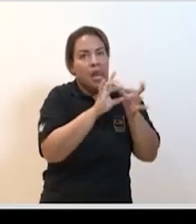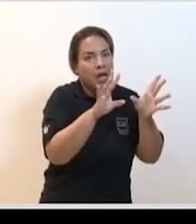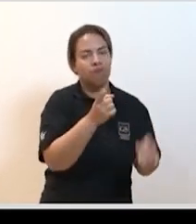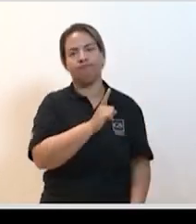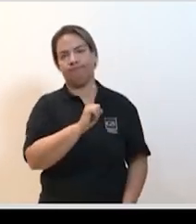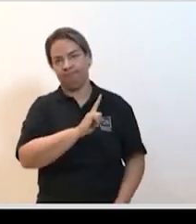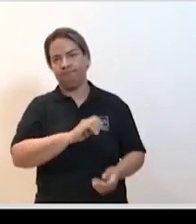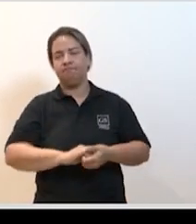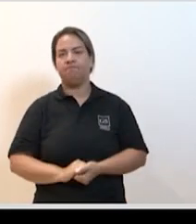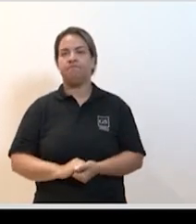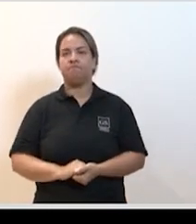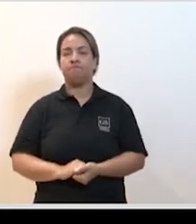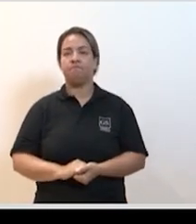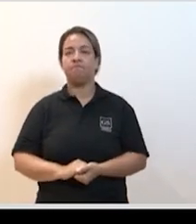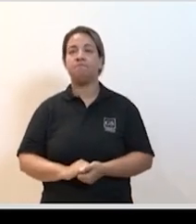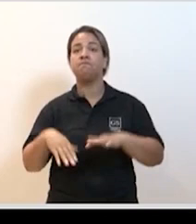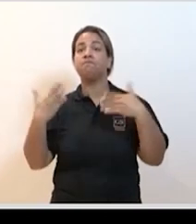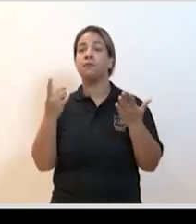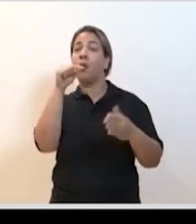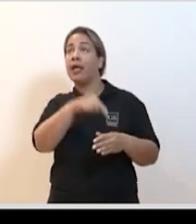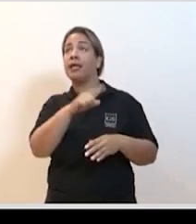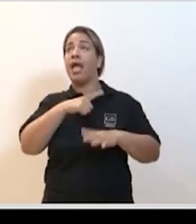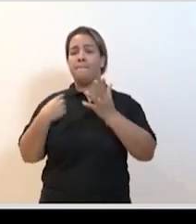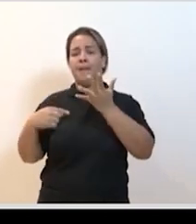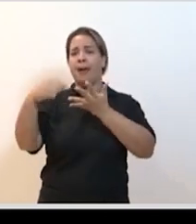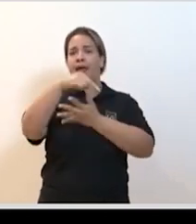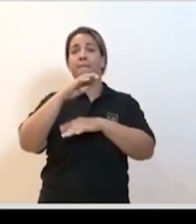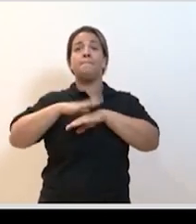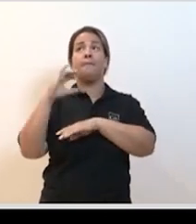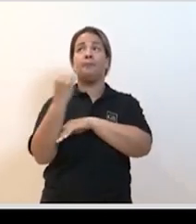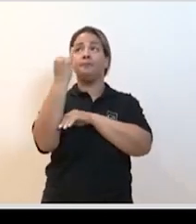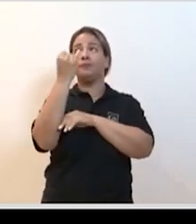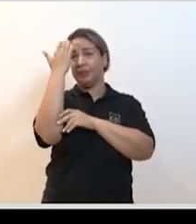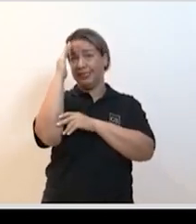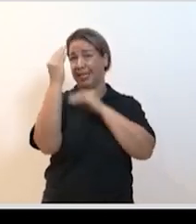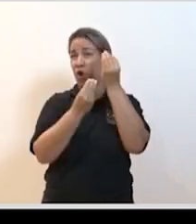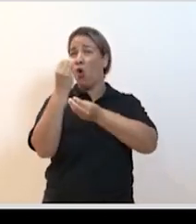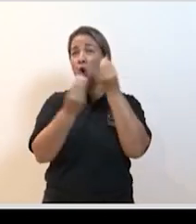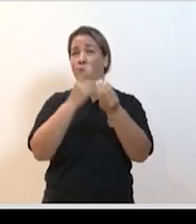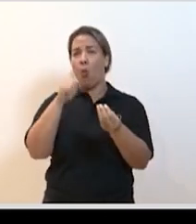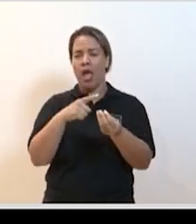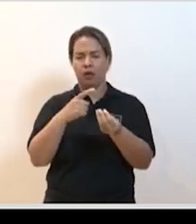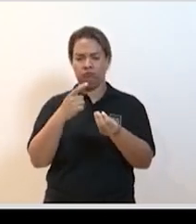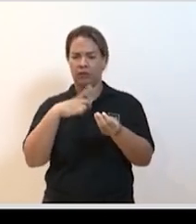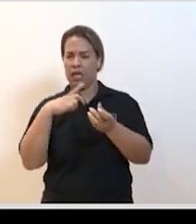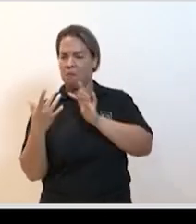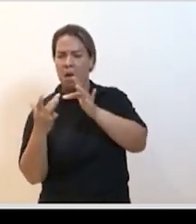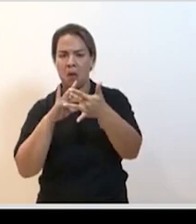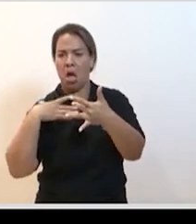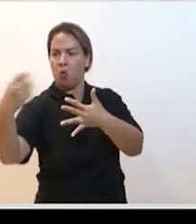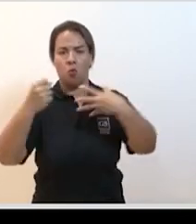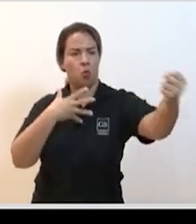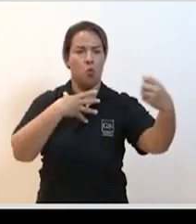passar o próximo e aqui eu acho que é um dos aspectos mais importantes a gente entender a forma de transmissão para a gente entender onde agir na